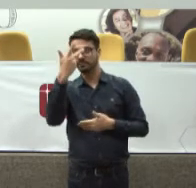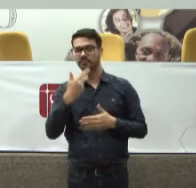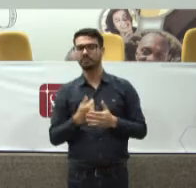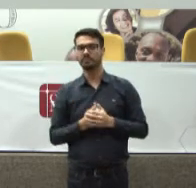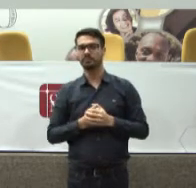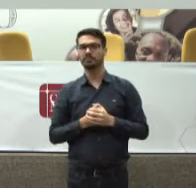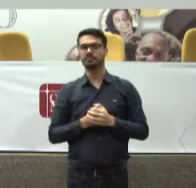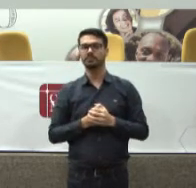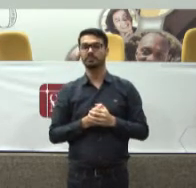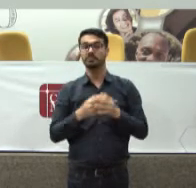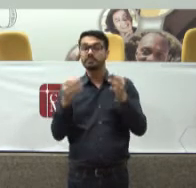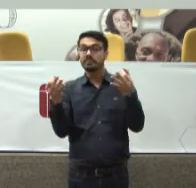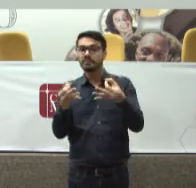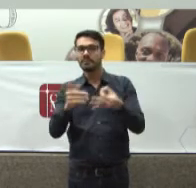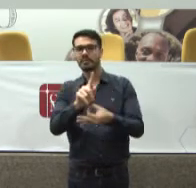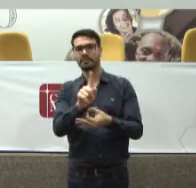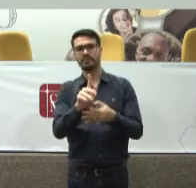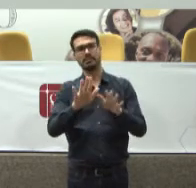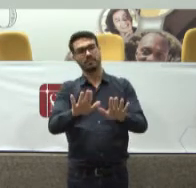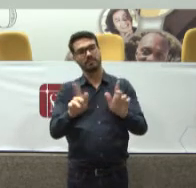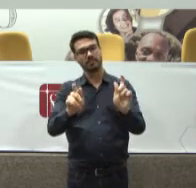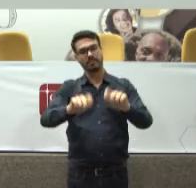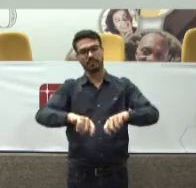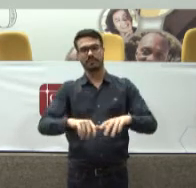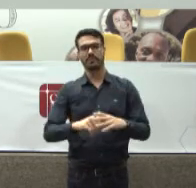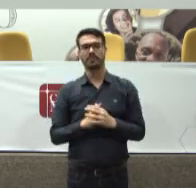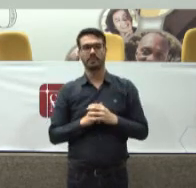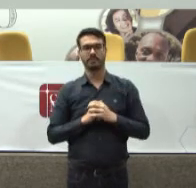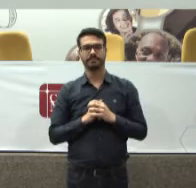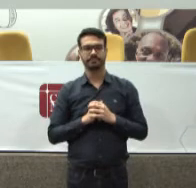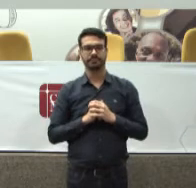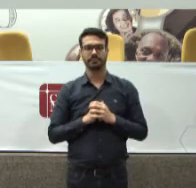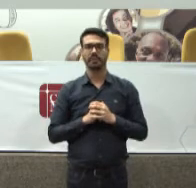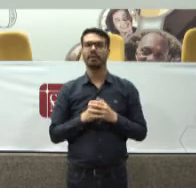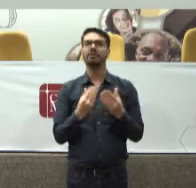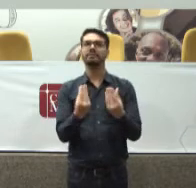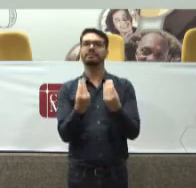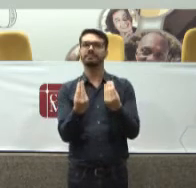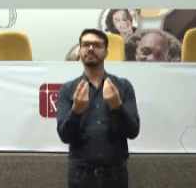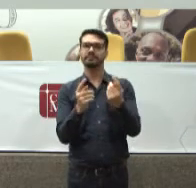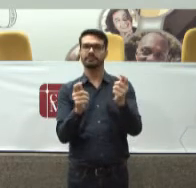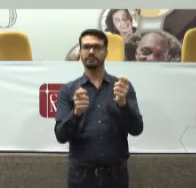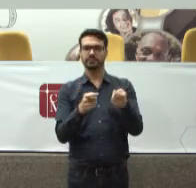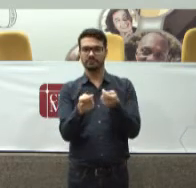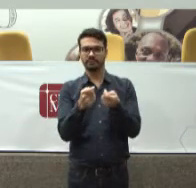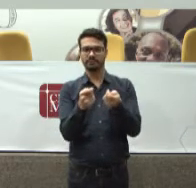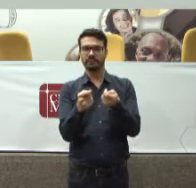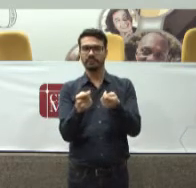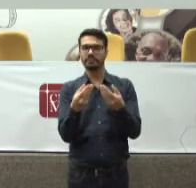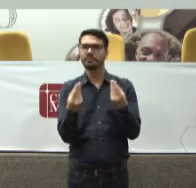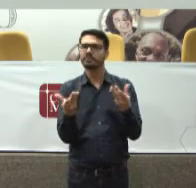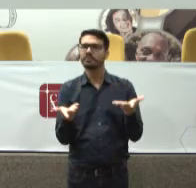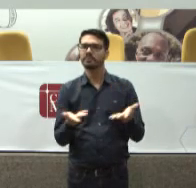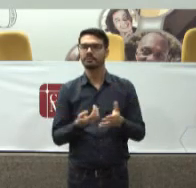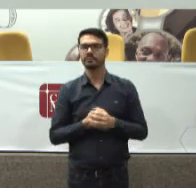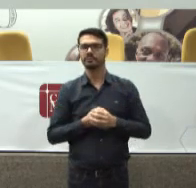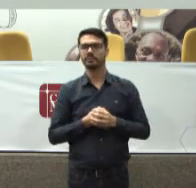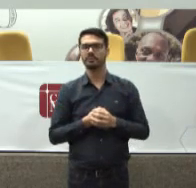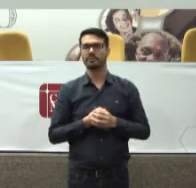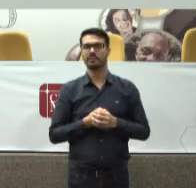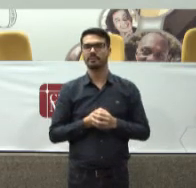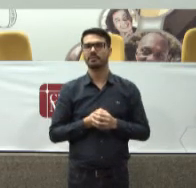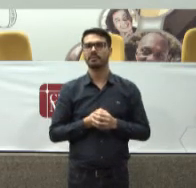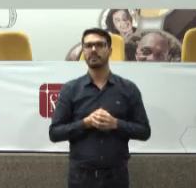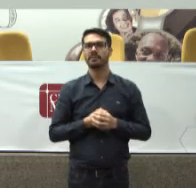Mas o possível Bom Como negociar Então vamos entrar agora Na questão de como é que Dá